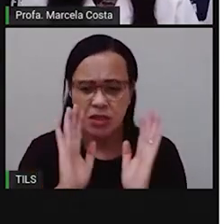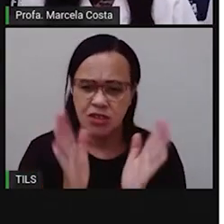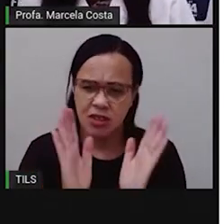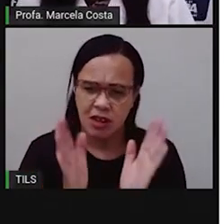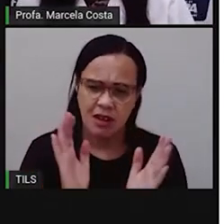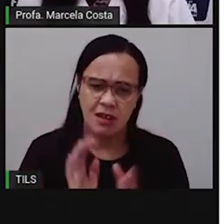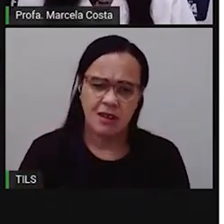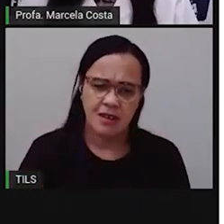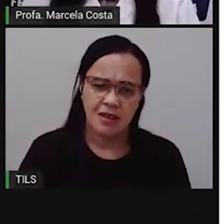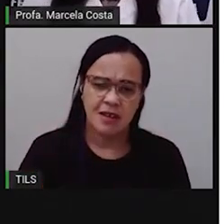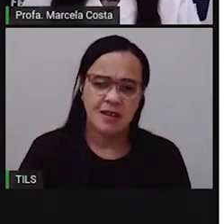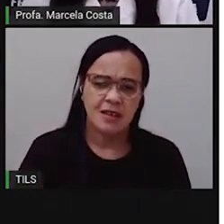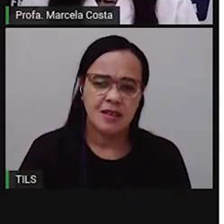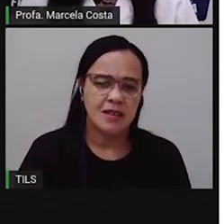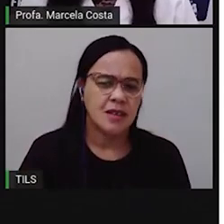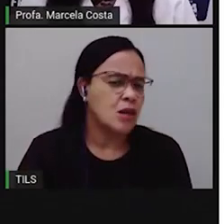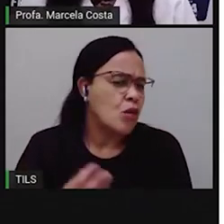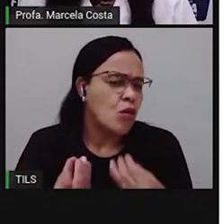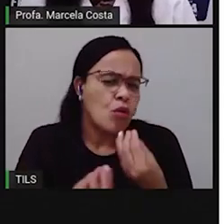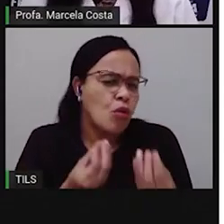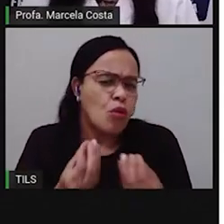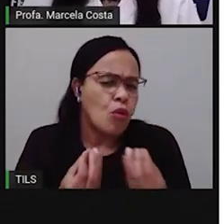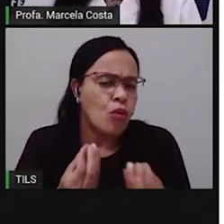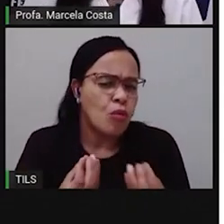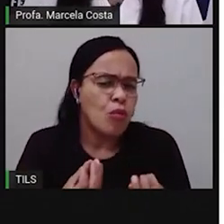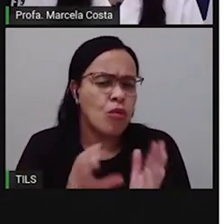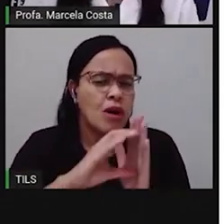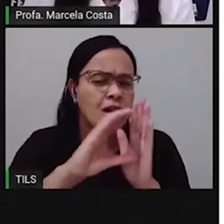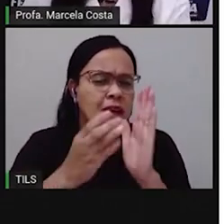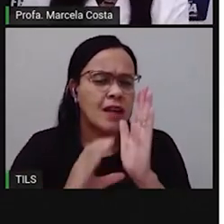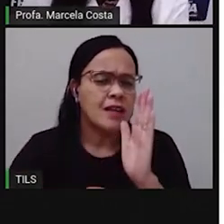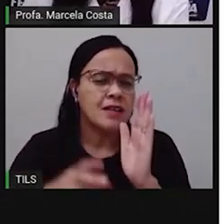Como é que é esse espaço? Quais são as características?